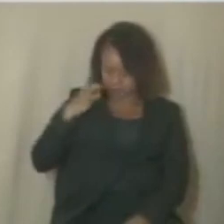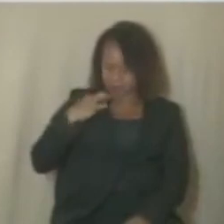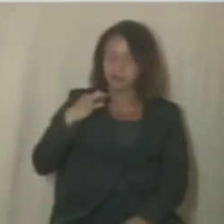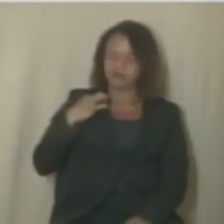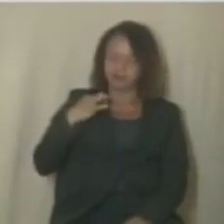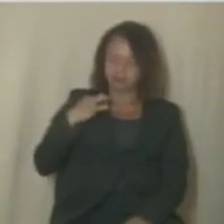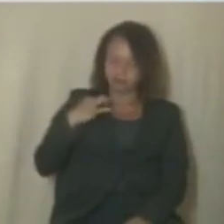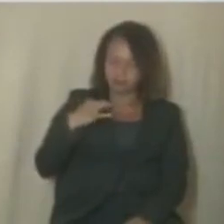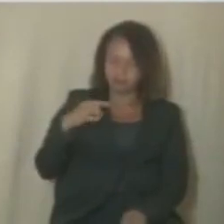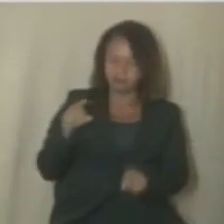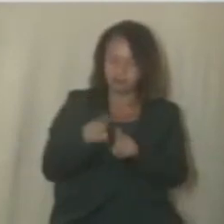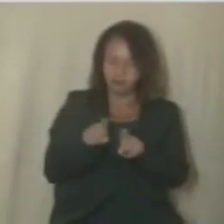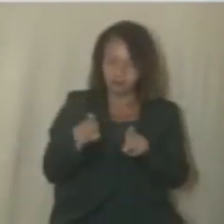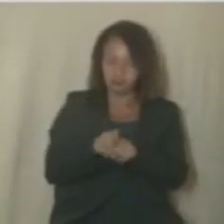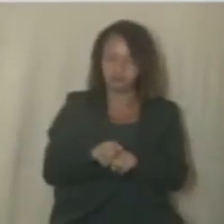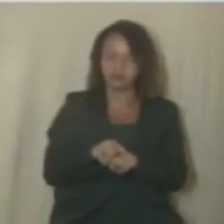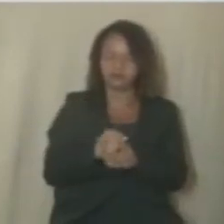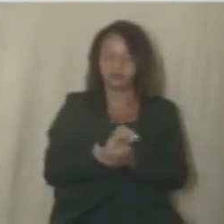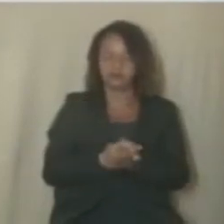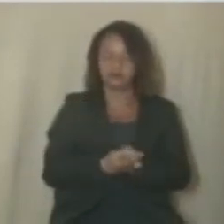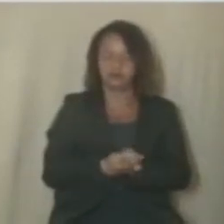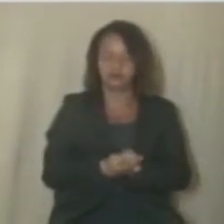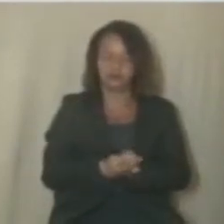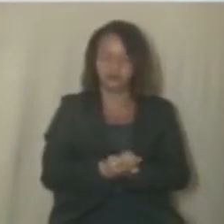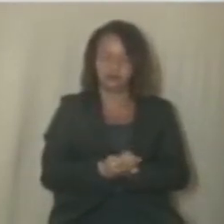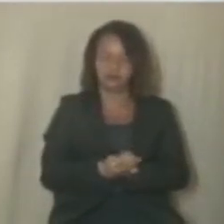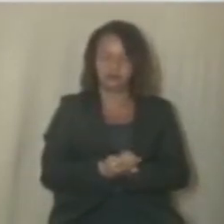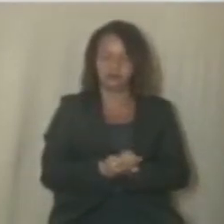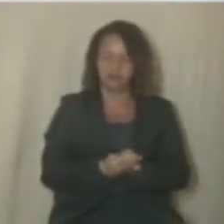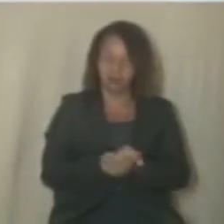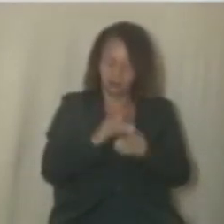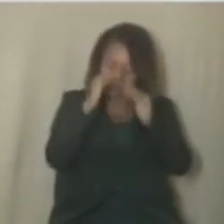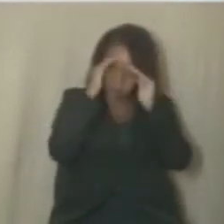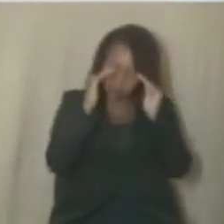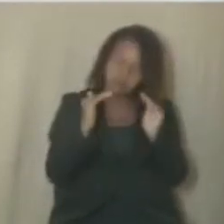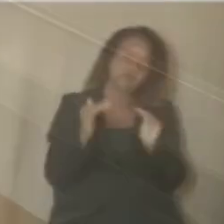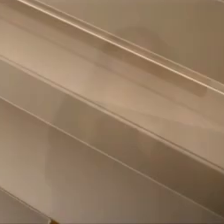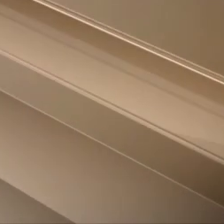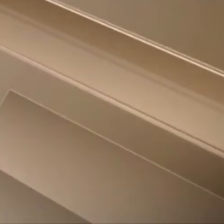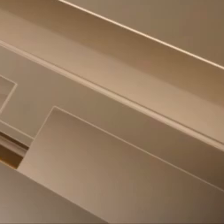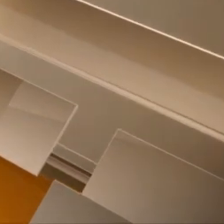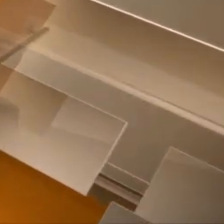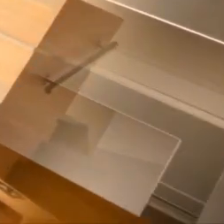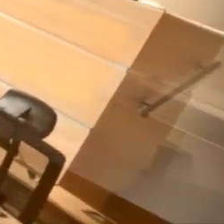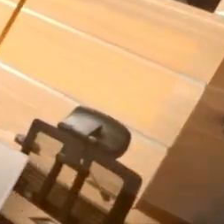também poder evidenciar a dignidade humana.